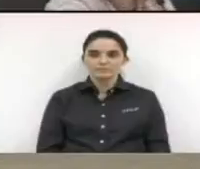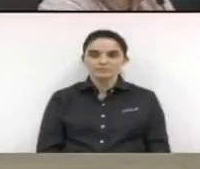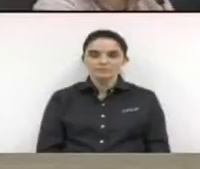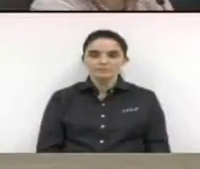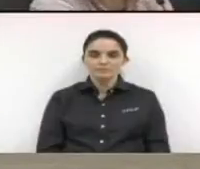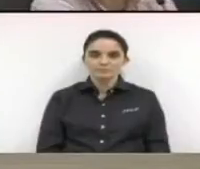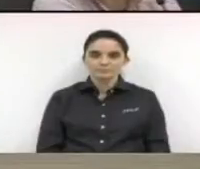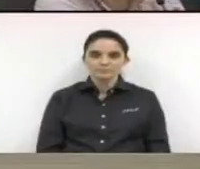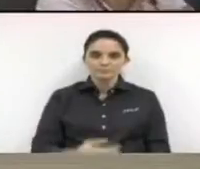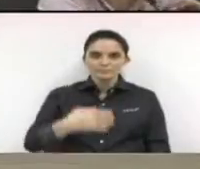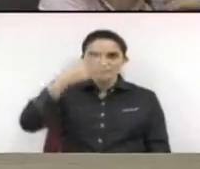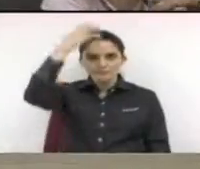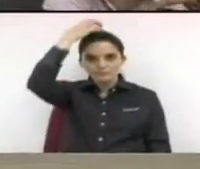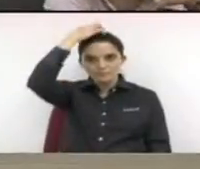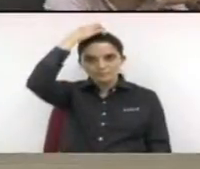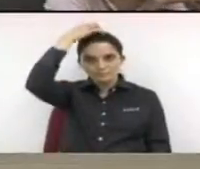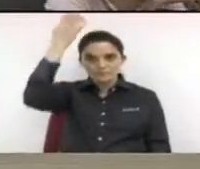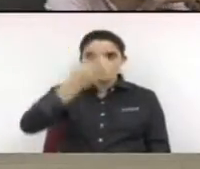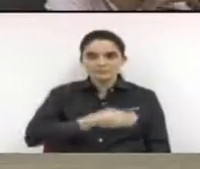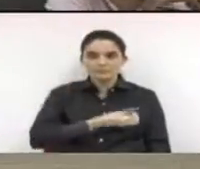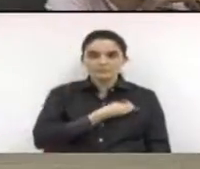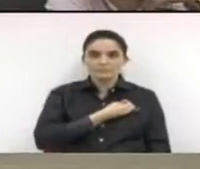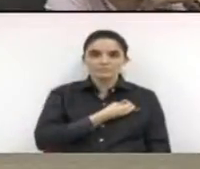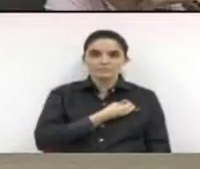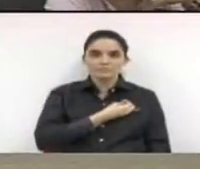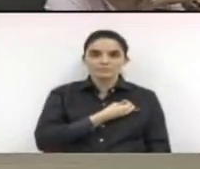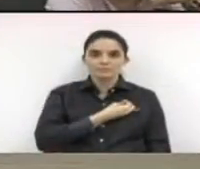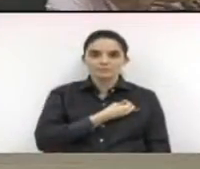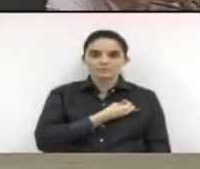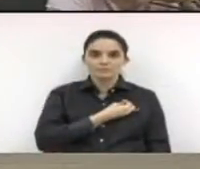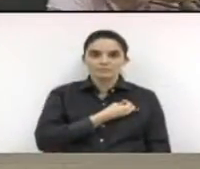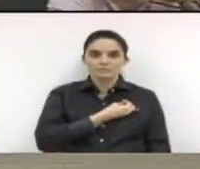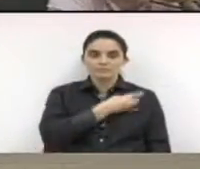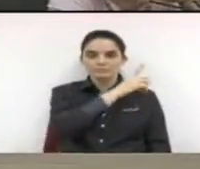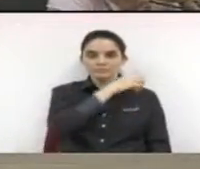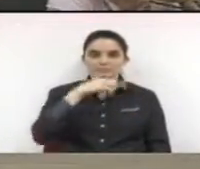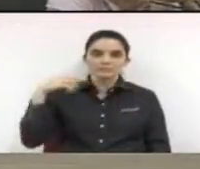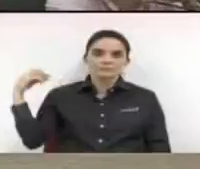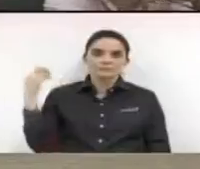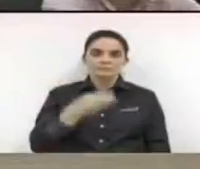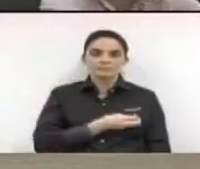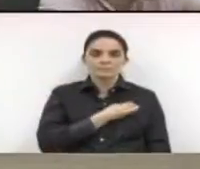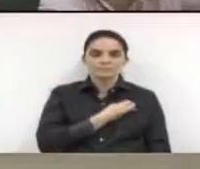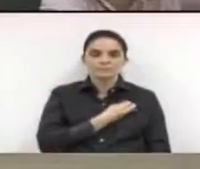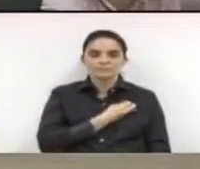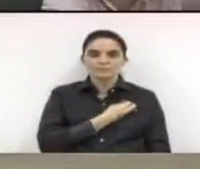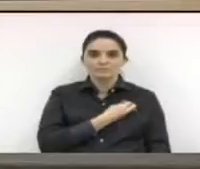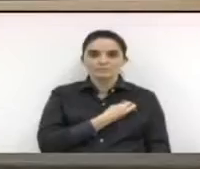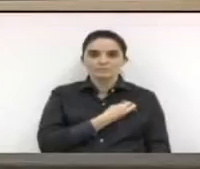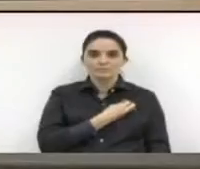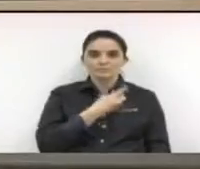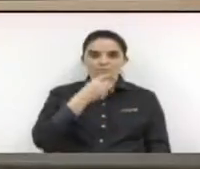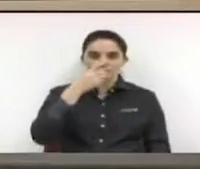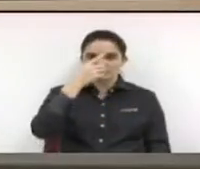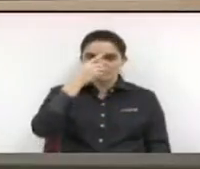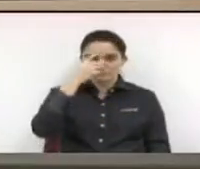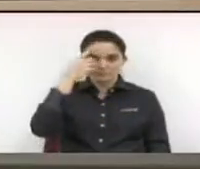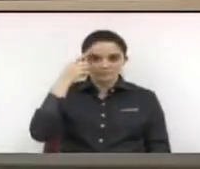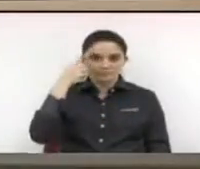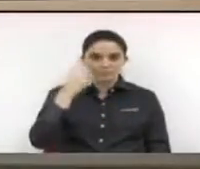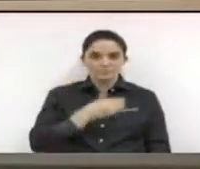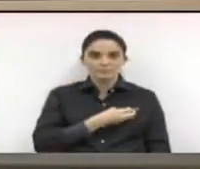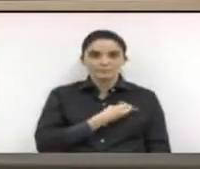Darcy Reis. Presente, excelência. Doutor Amaira da Costa. Presente. Newton César dos Santos.